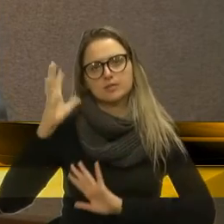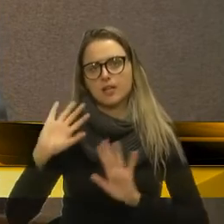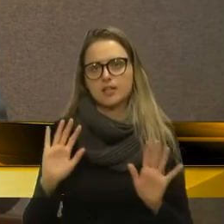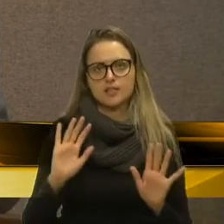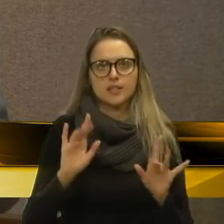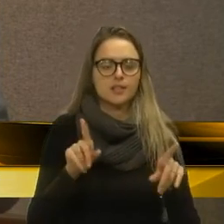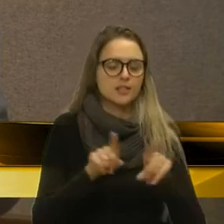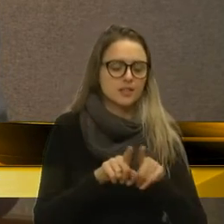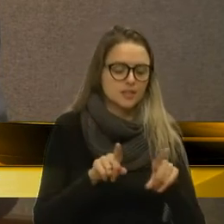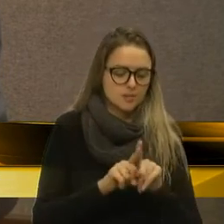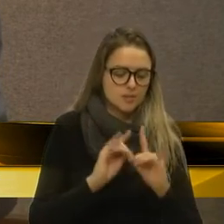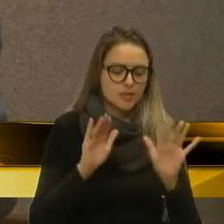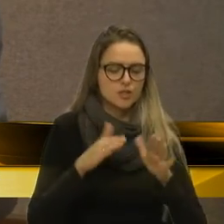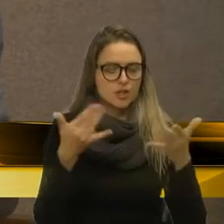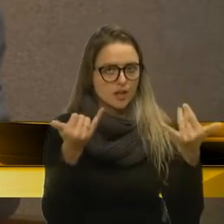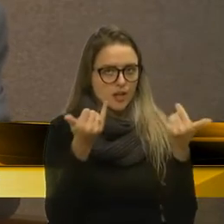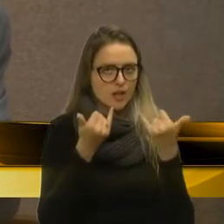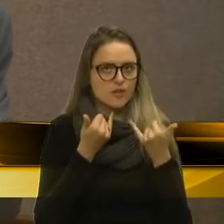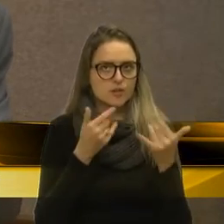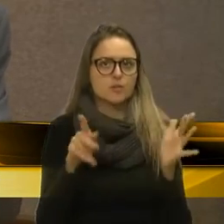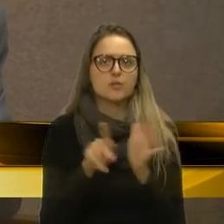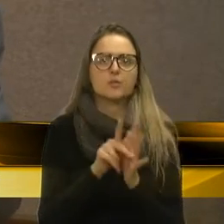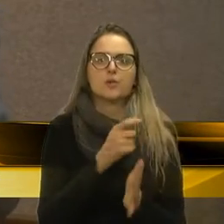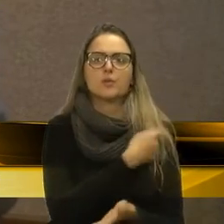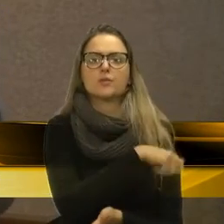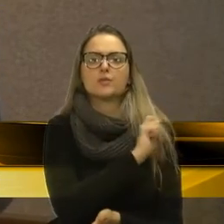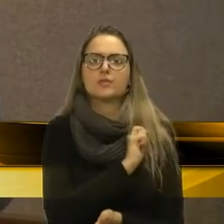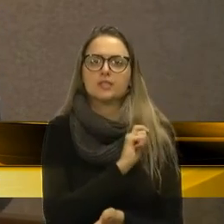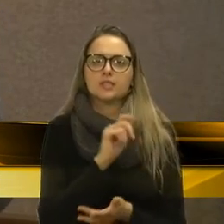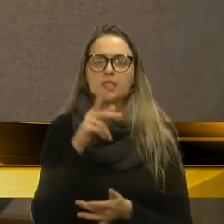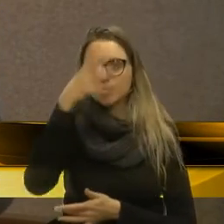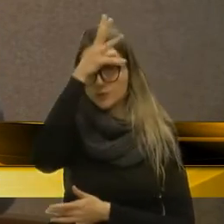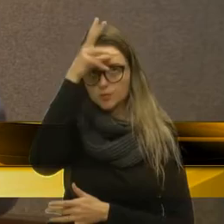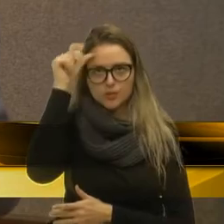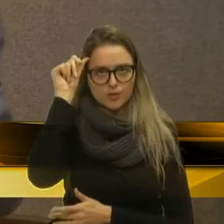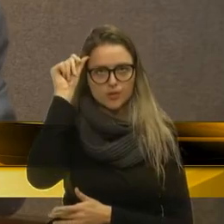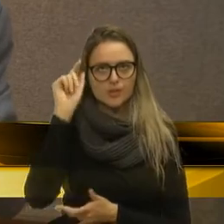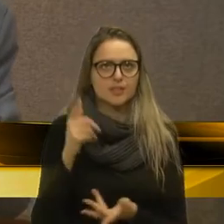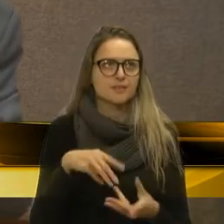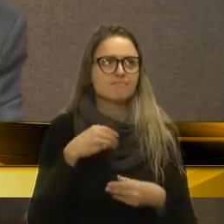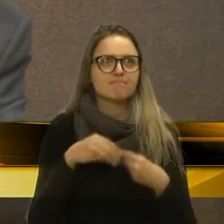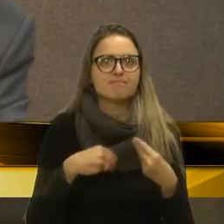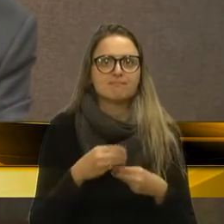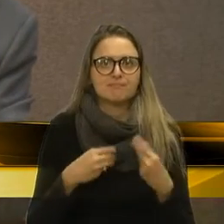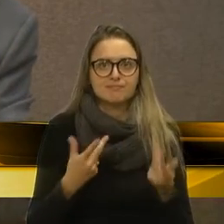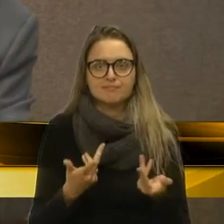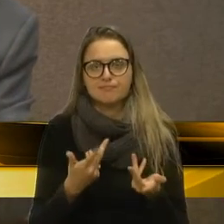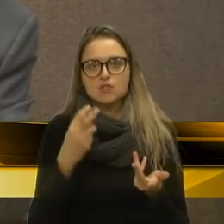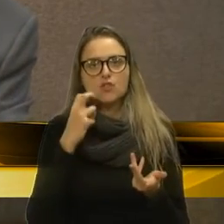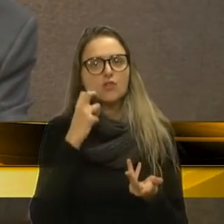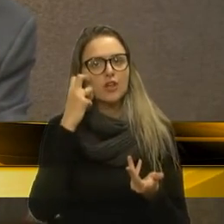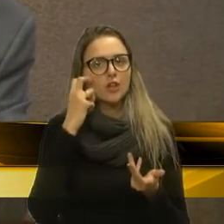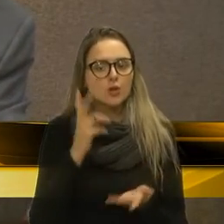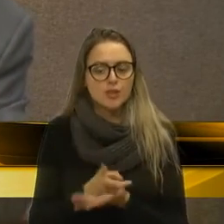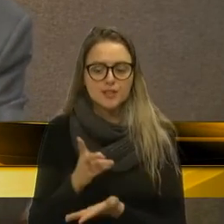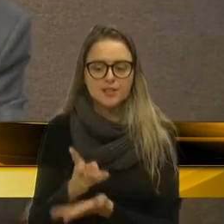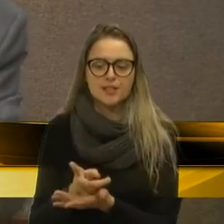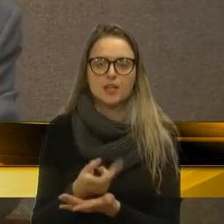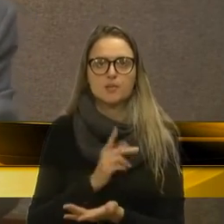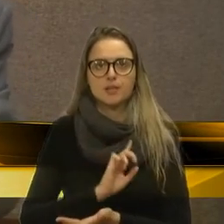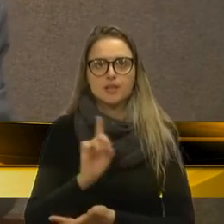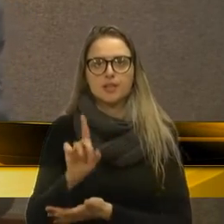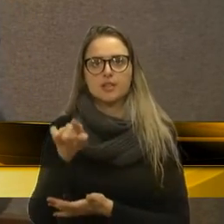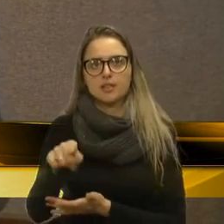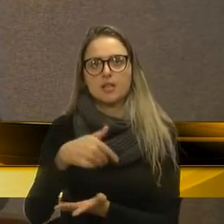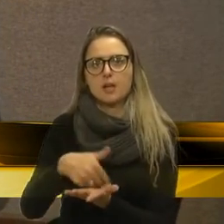Isso, inclusive, foi nos relatado pelos fiscais da prefeitura, que se sentem constrangidos todo ano ter que ir lá